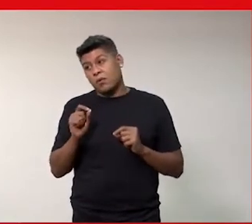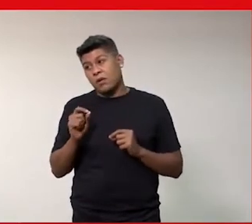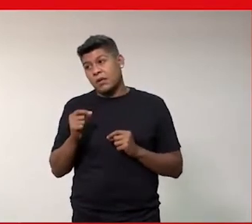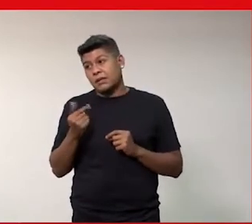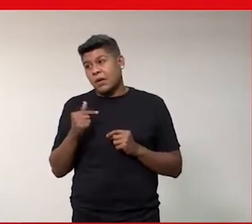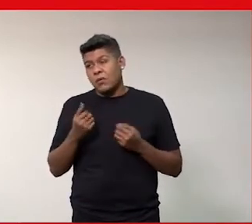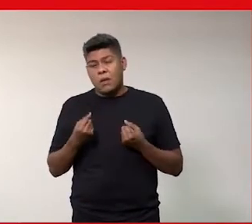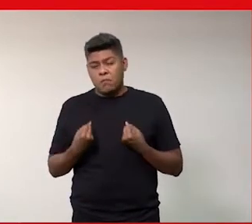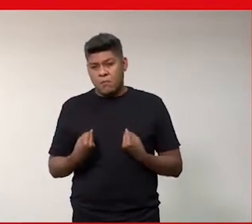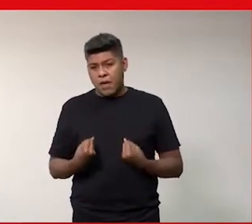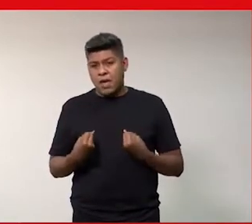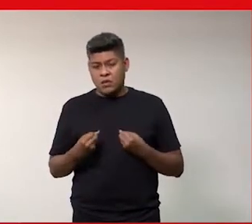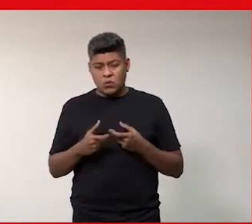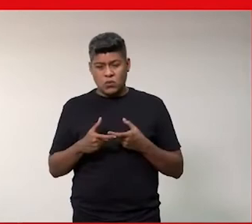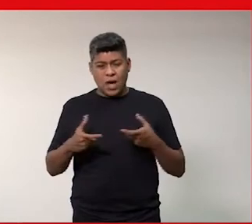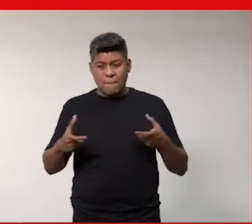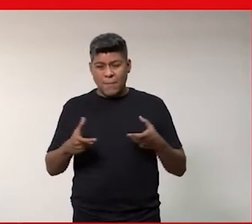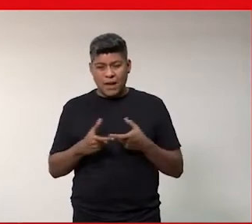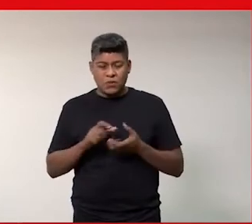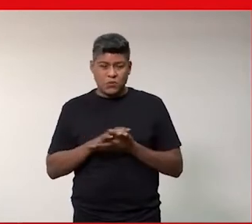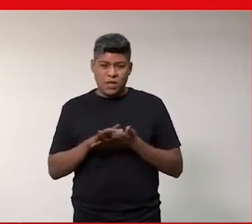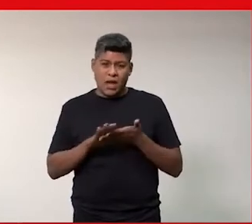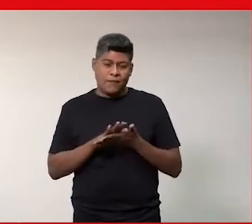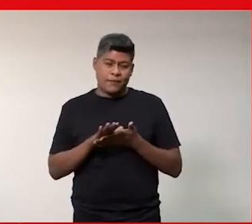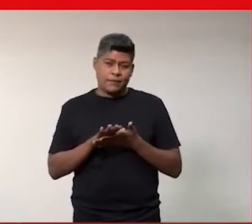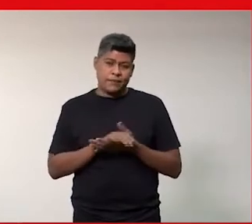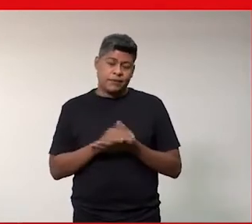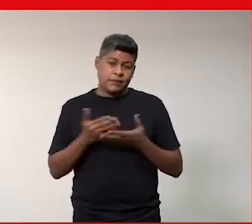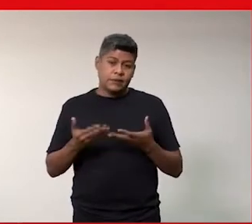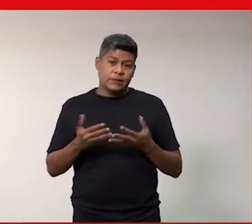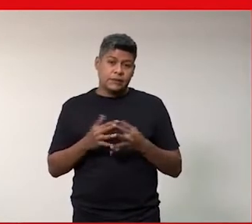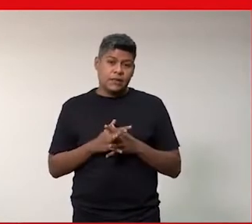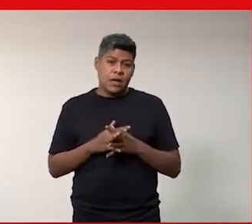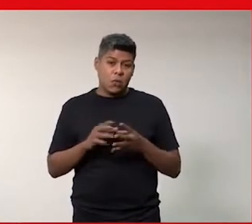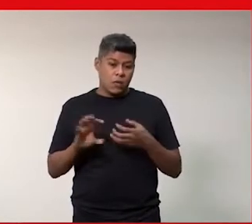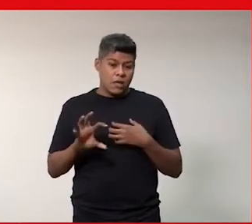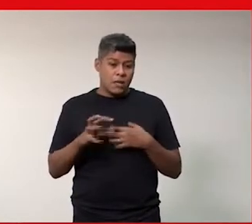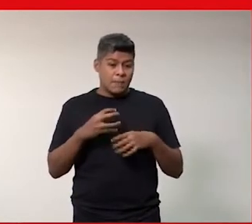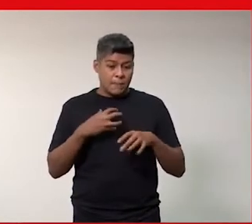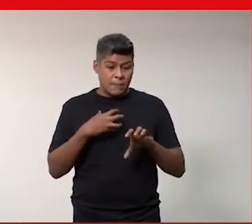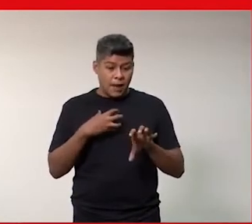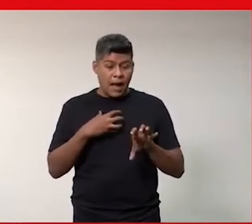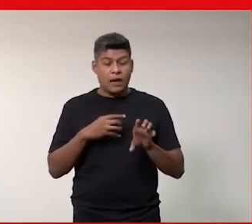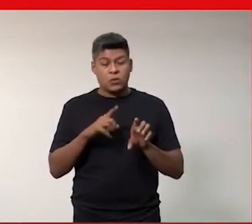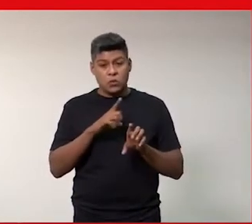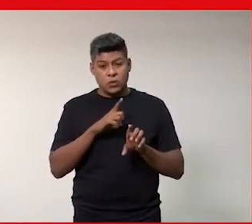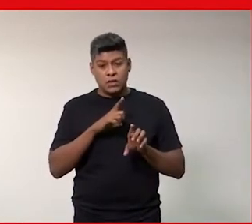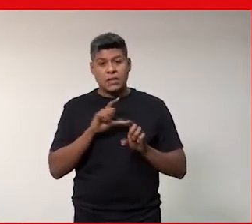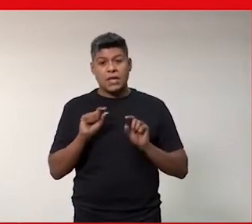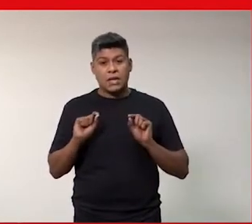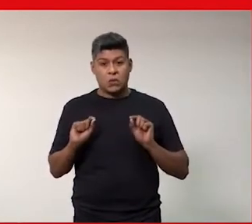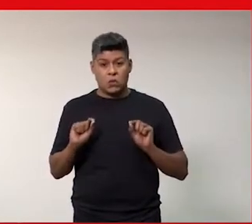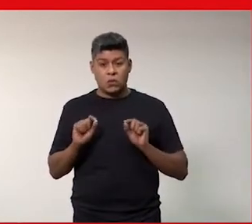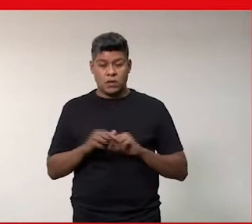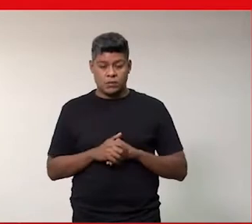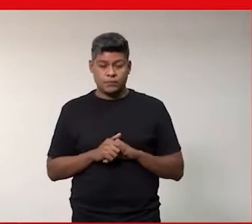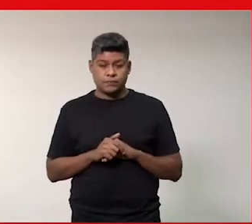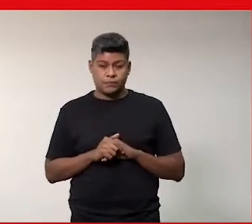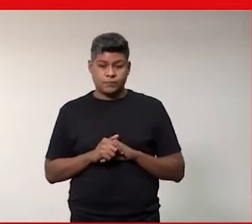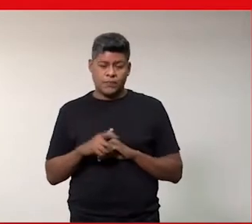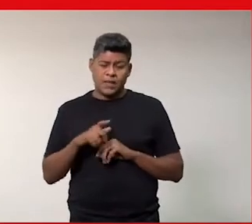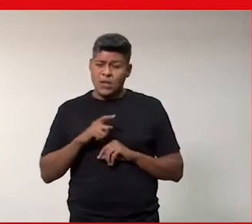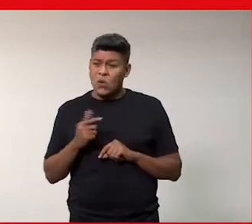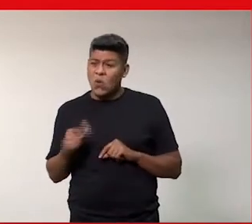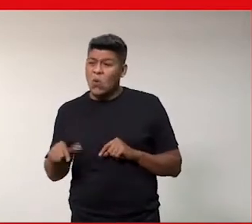peso, eu não tenho esse tamanho, não tenho essa estatura. Então, o impacto que tem uma, além disso, tem